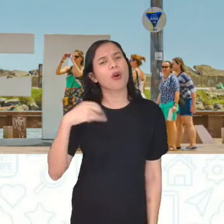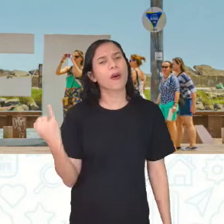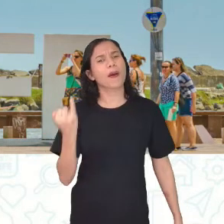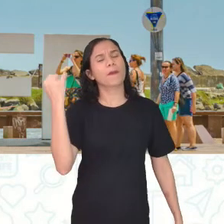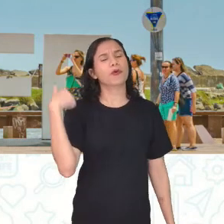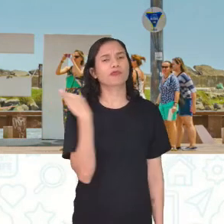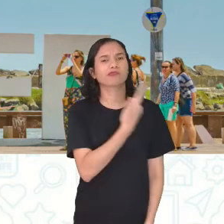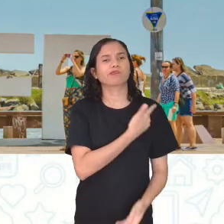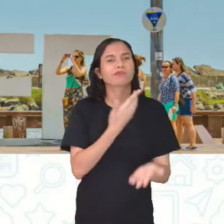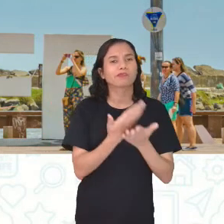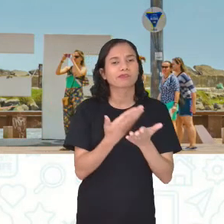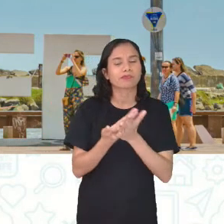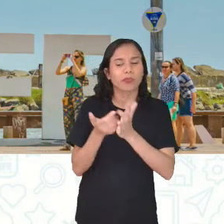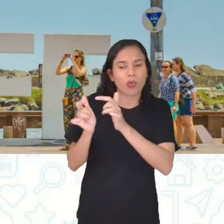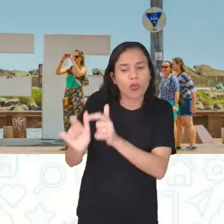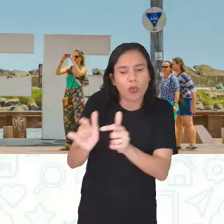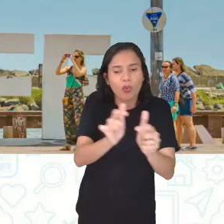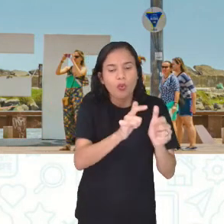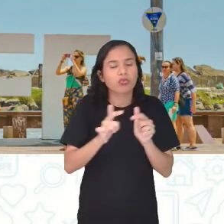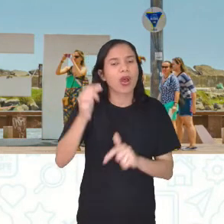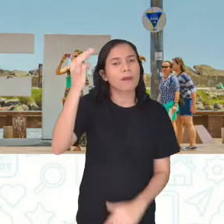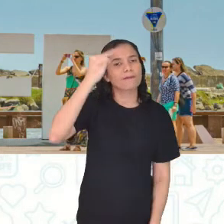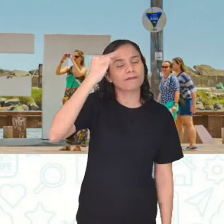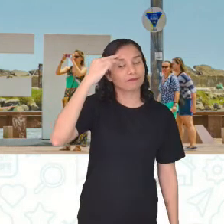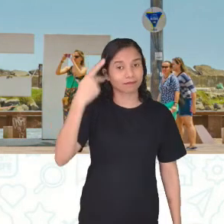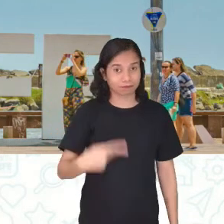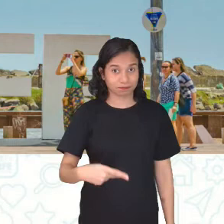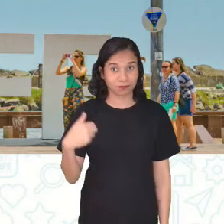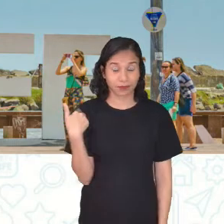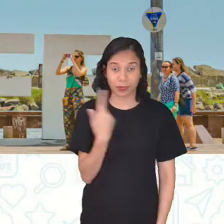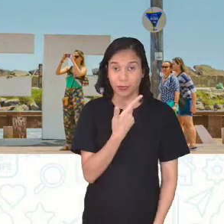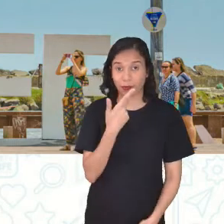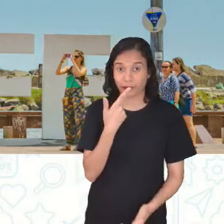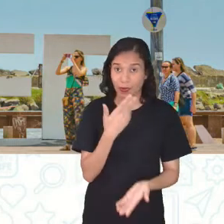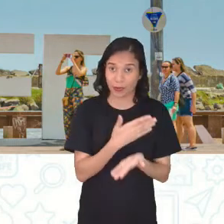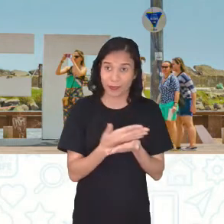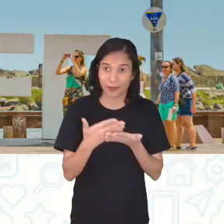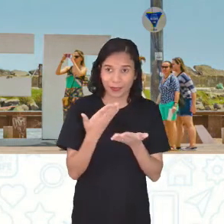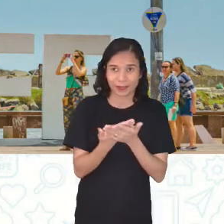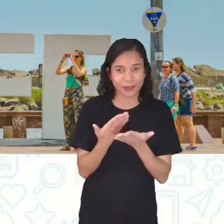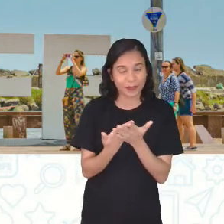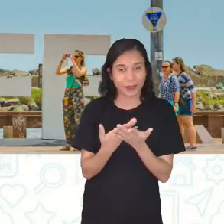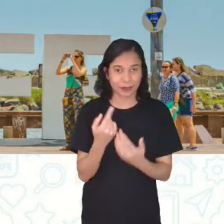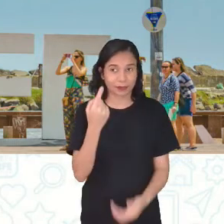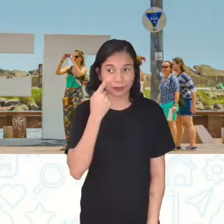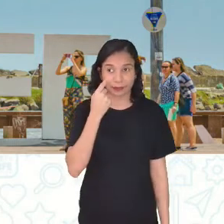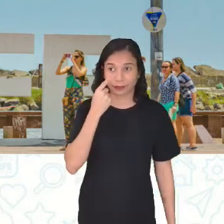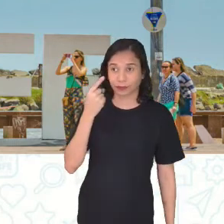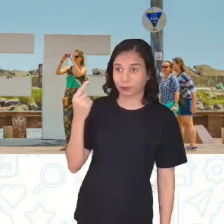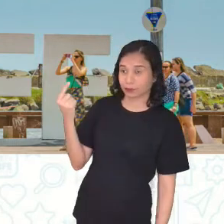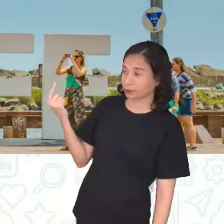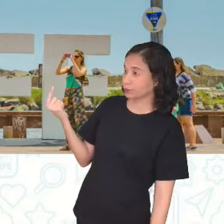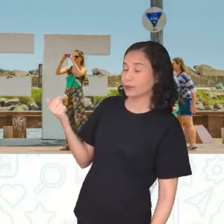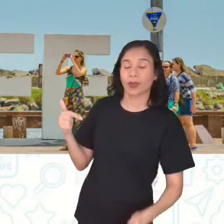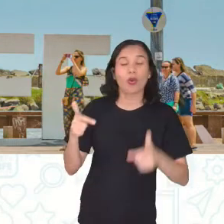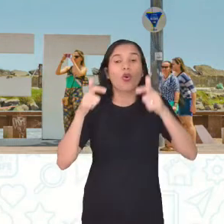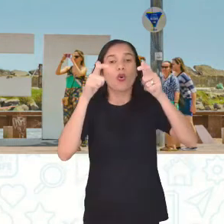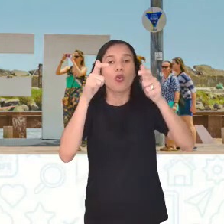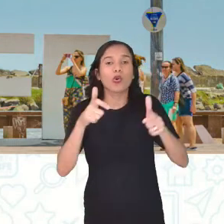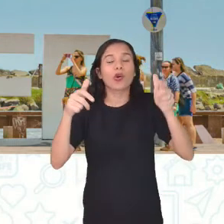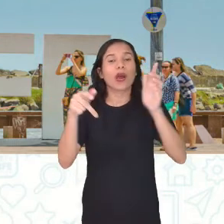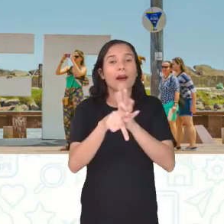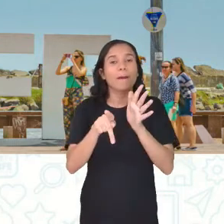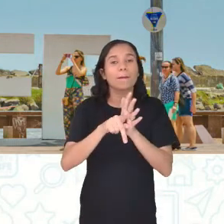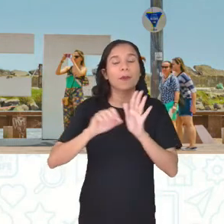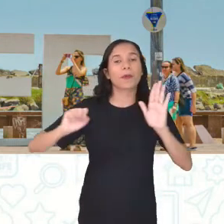a gente estudar os lugares de memória, né? Que a gente já falou um pouquinho no início da aula. Mas vejam só. Esses lugares de memória